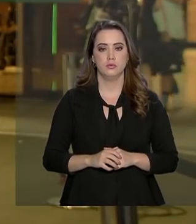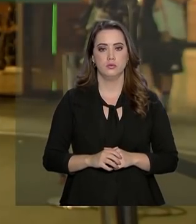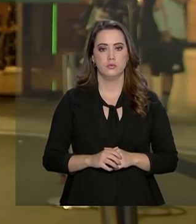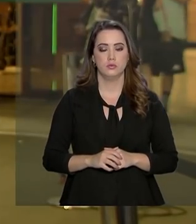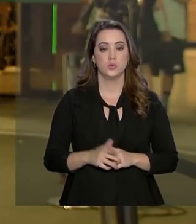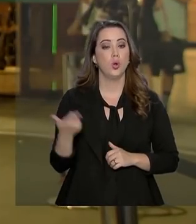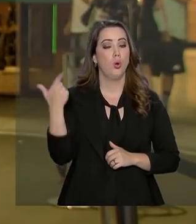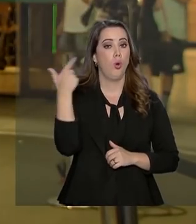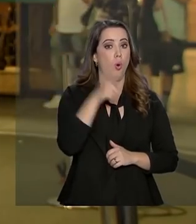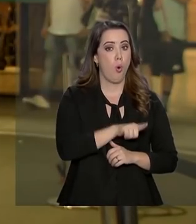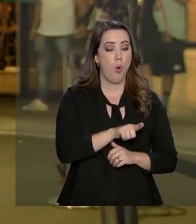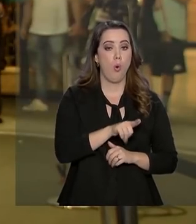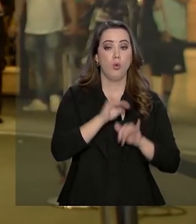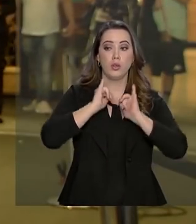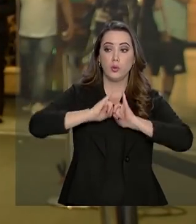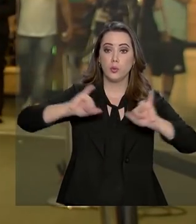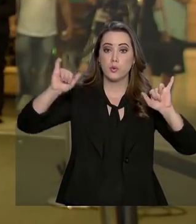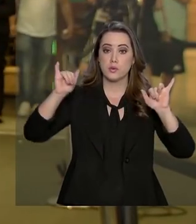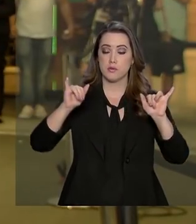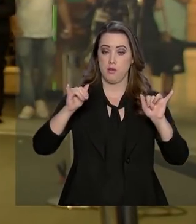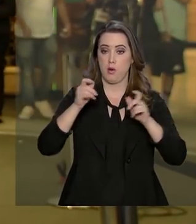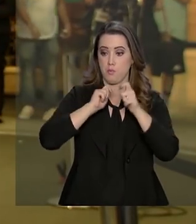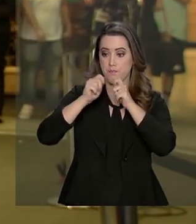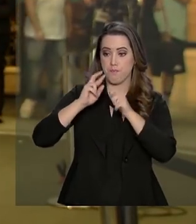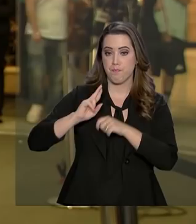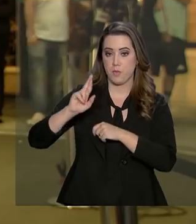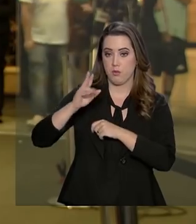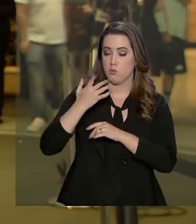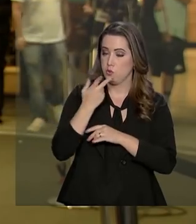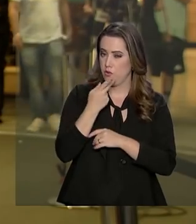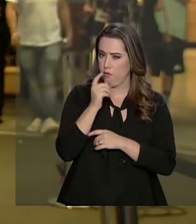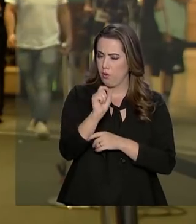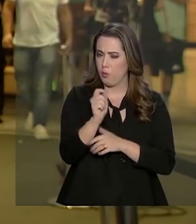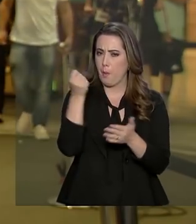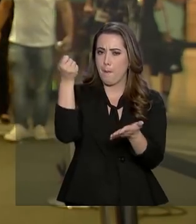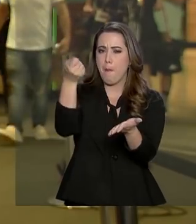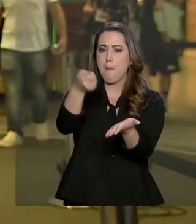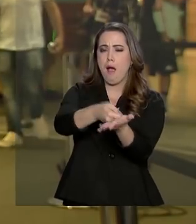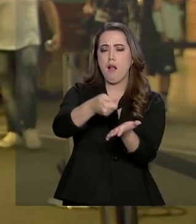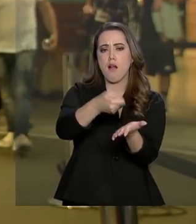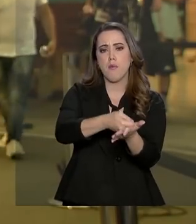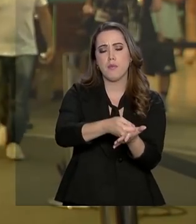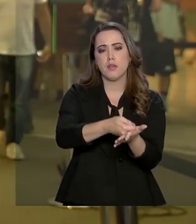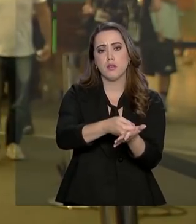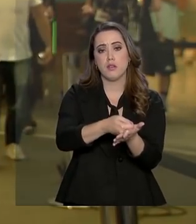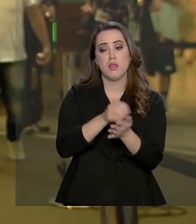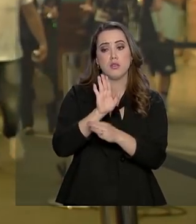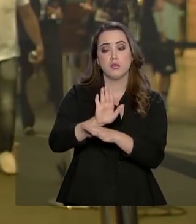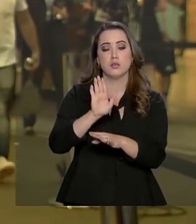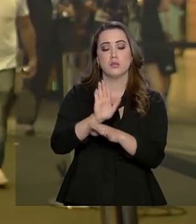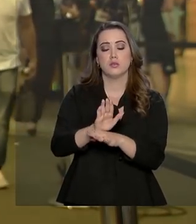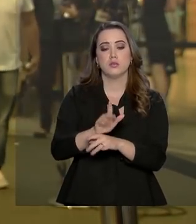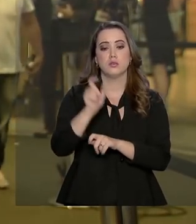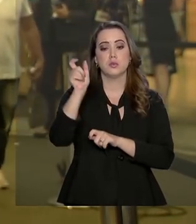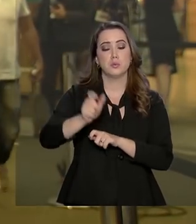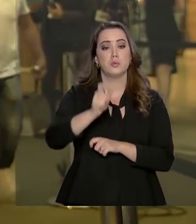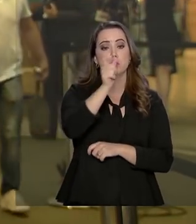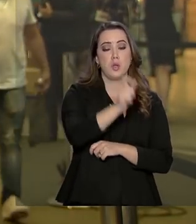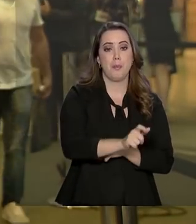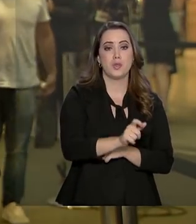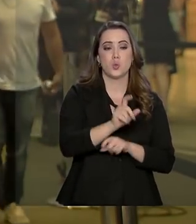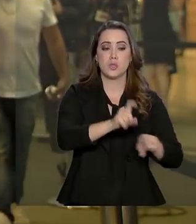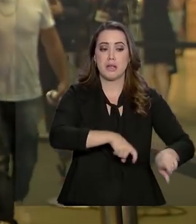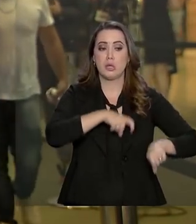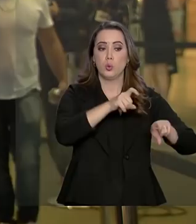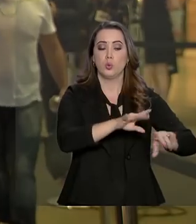Outra medida anunciada por Otávio Rego Barros é o pagamento de uma ajuda para os